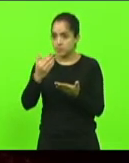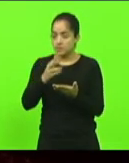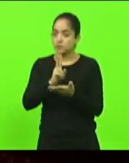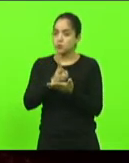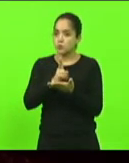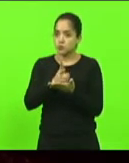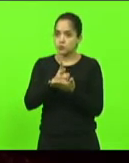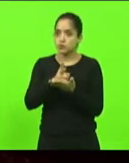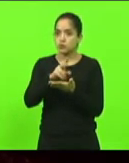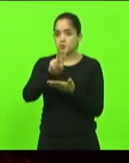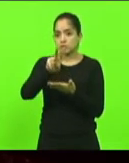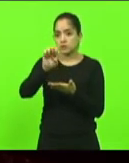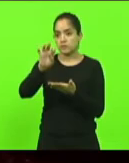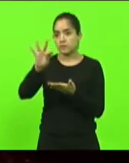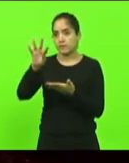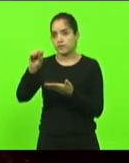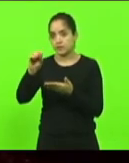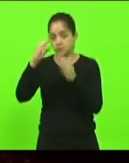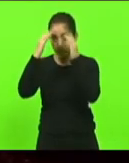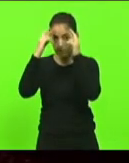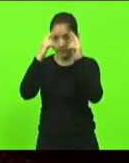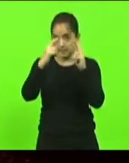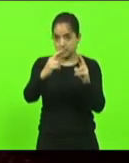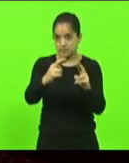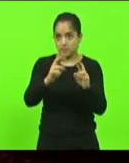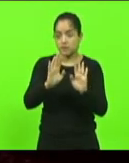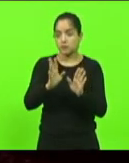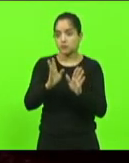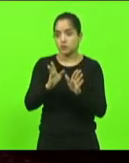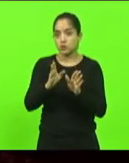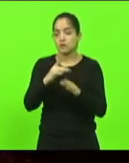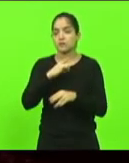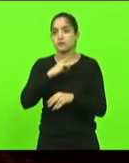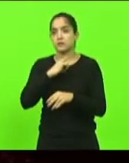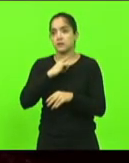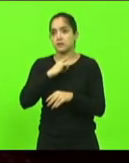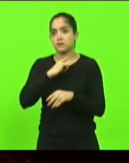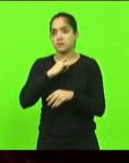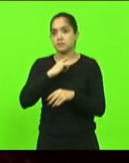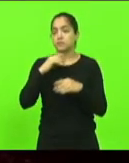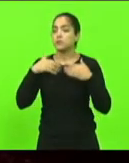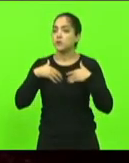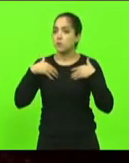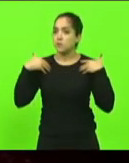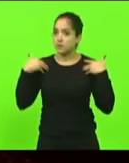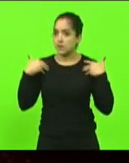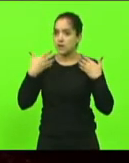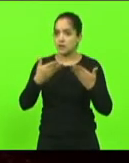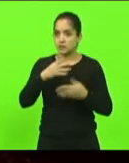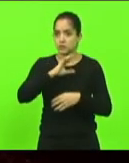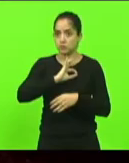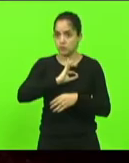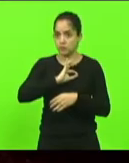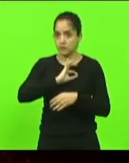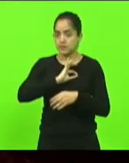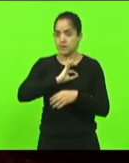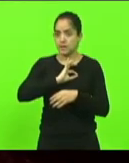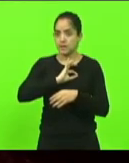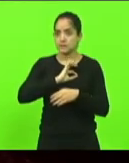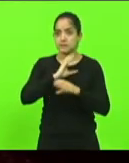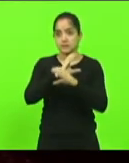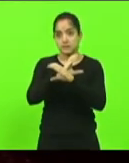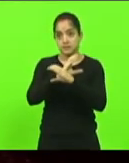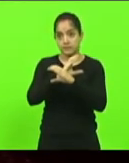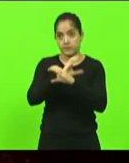do veto em respeito à legislação já condizente também, inclusive com homenagens a policiais civis